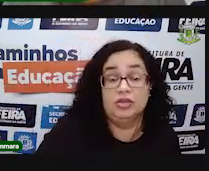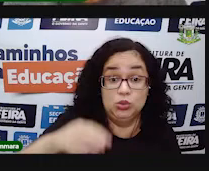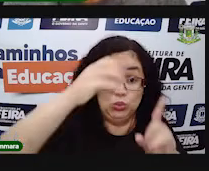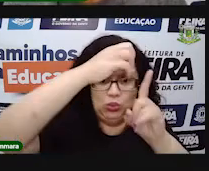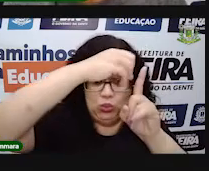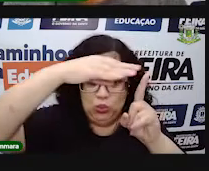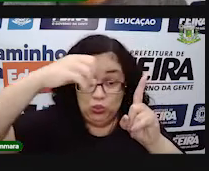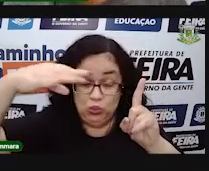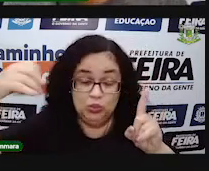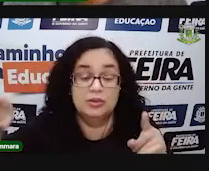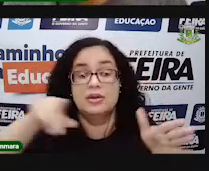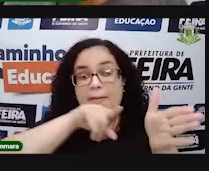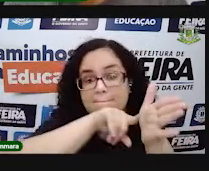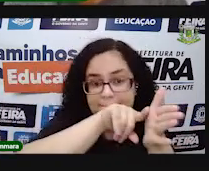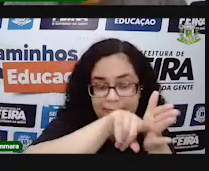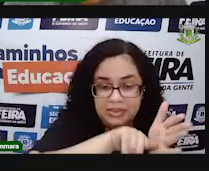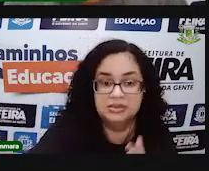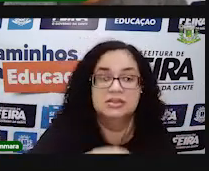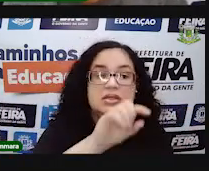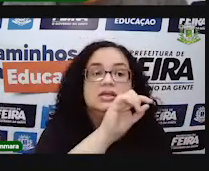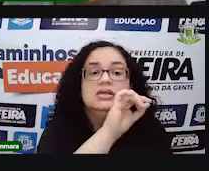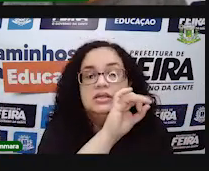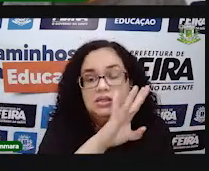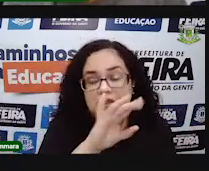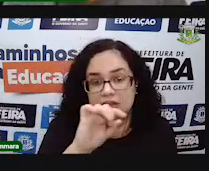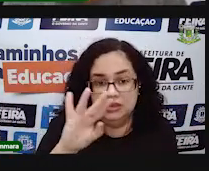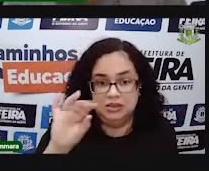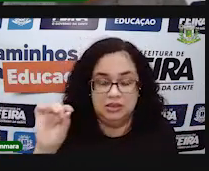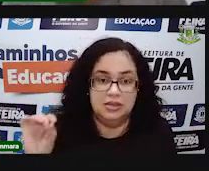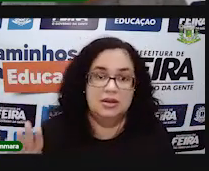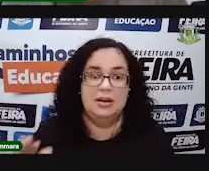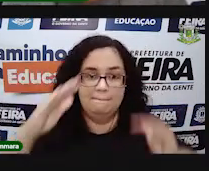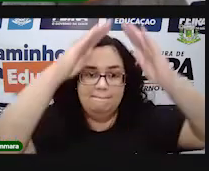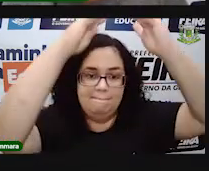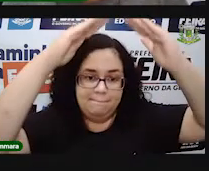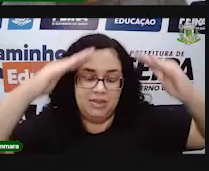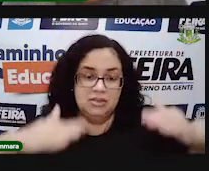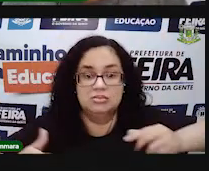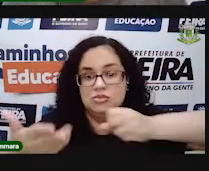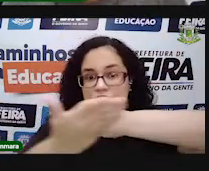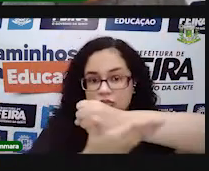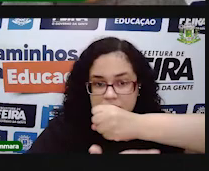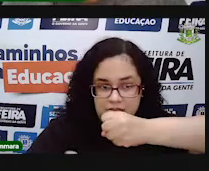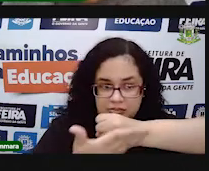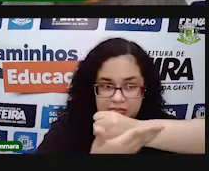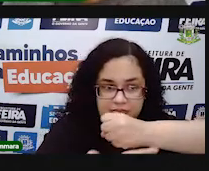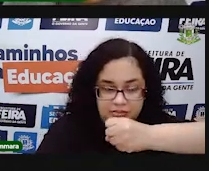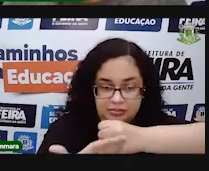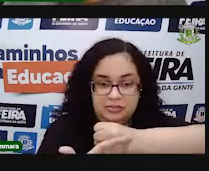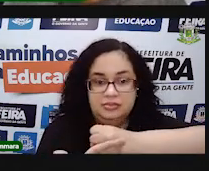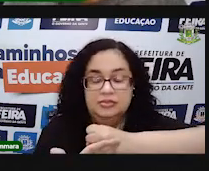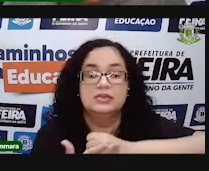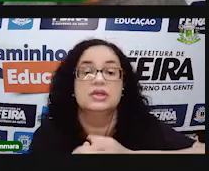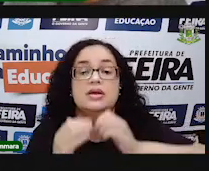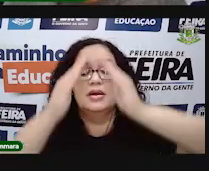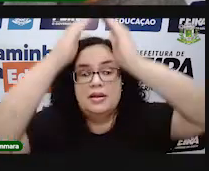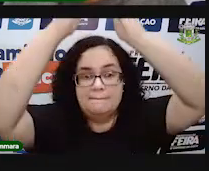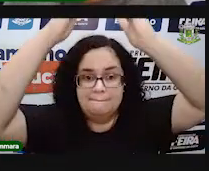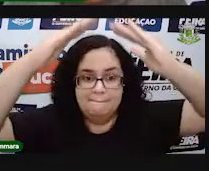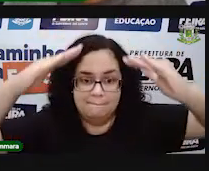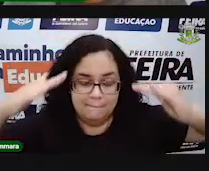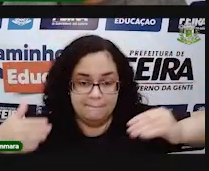pirâmides, tá? Então, vai no Google aí, dar uma pesquisadinha em cada uma delas, olha só,